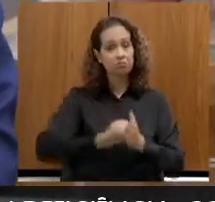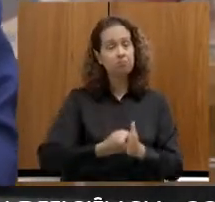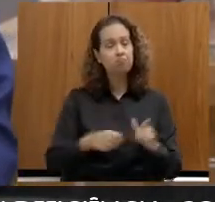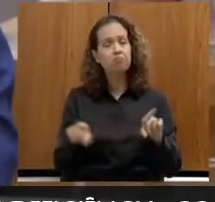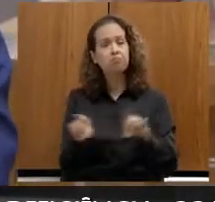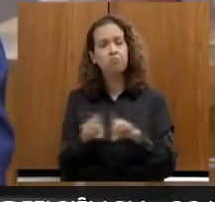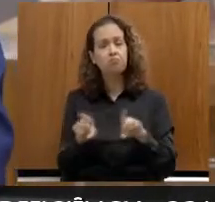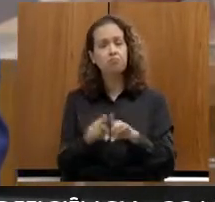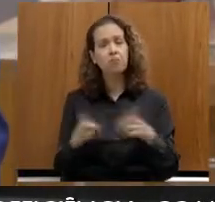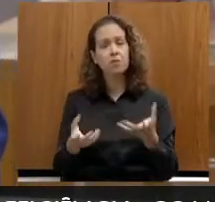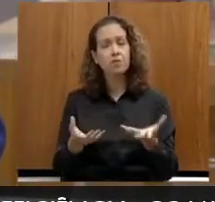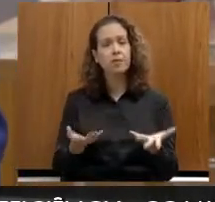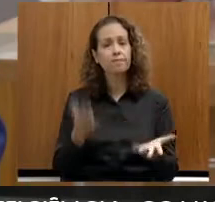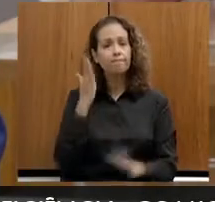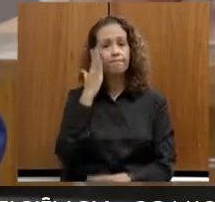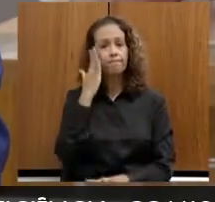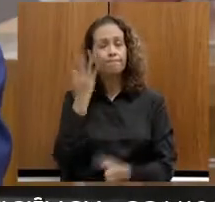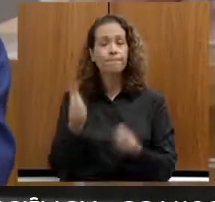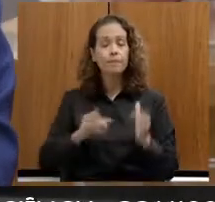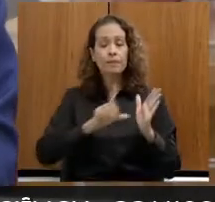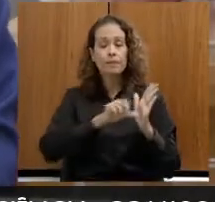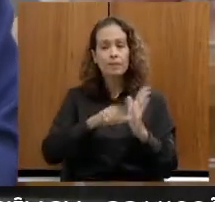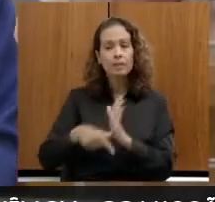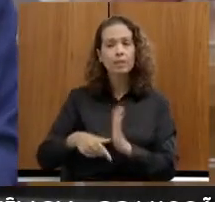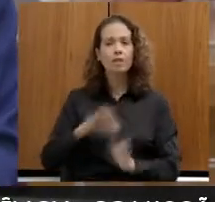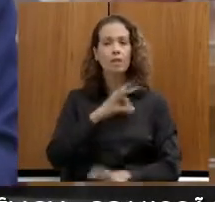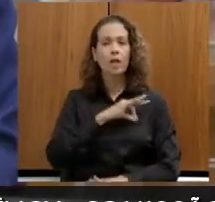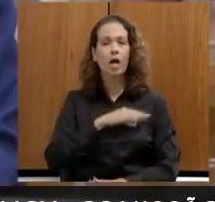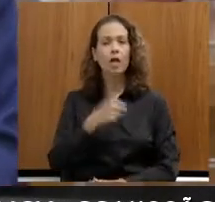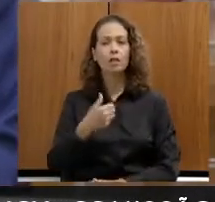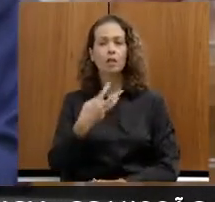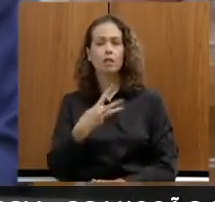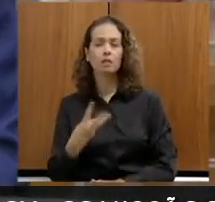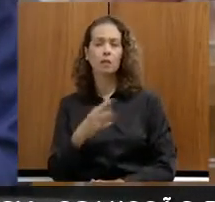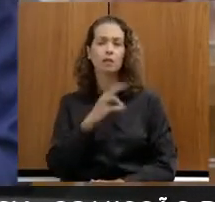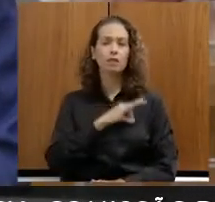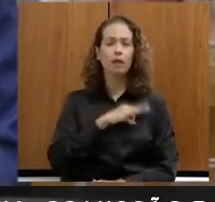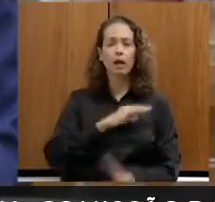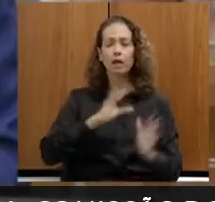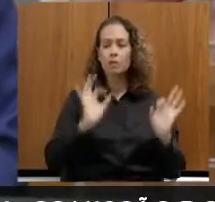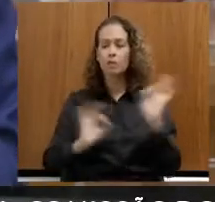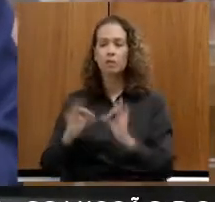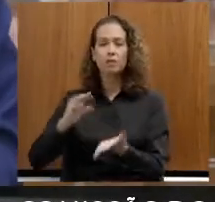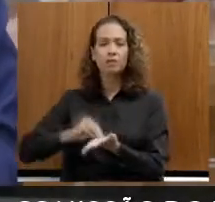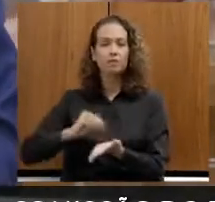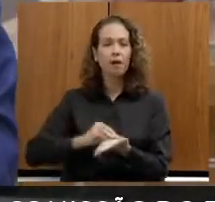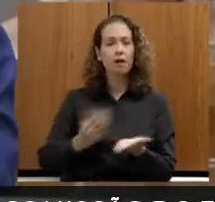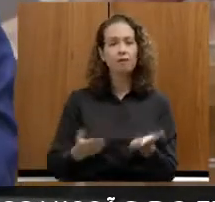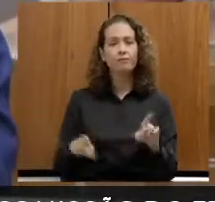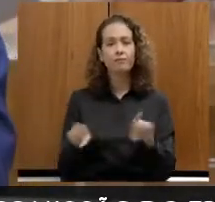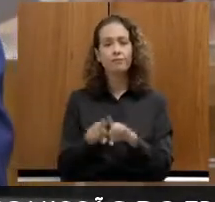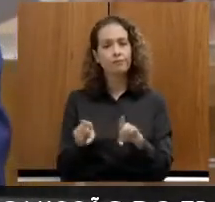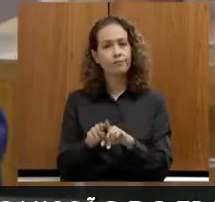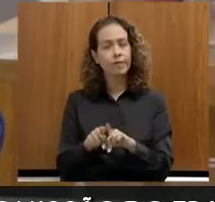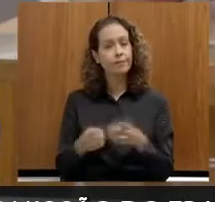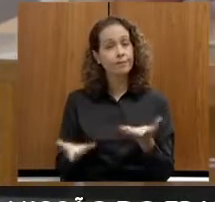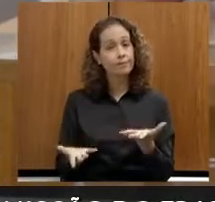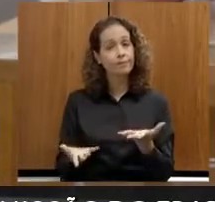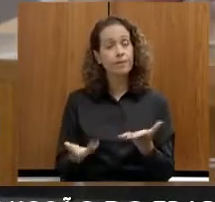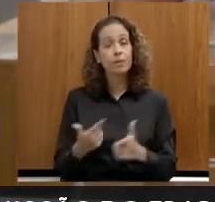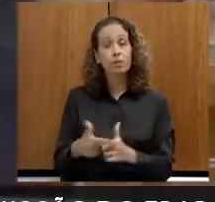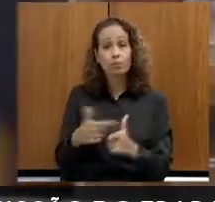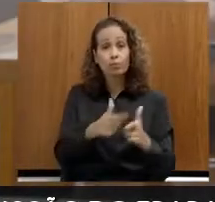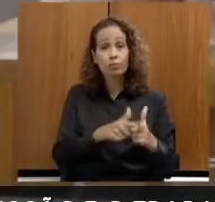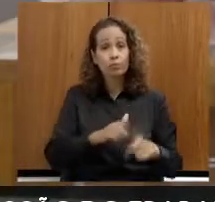fantasma de atraso de salários, de décimo terceiro sem planejamento, bater as portas, principalmente,